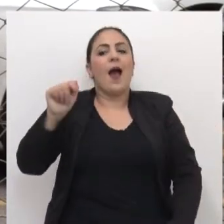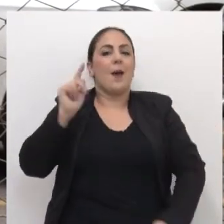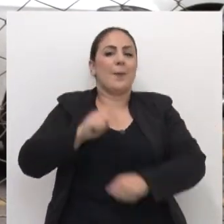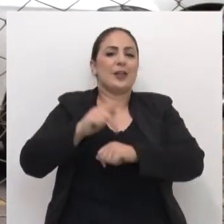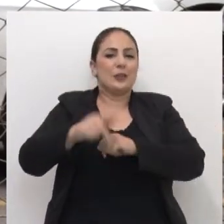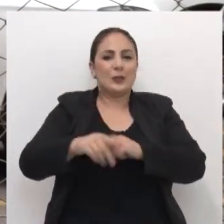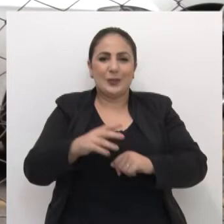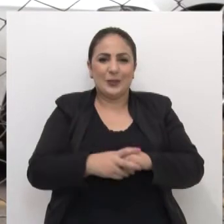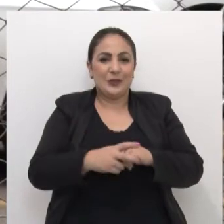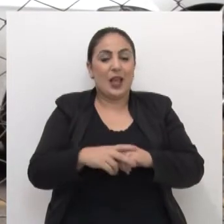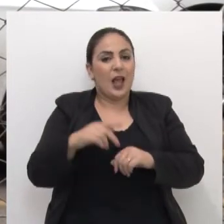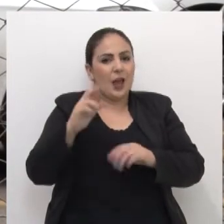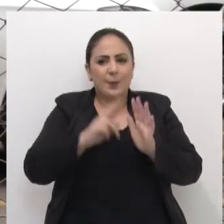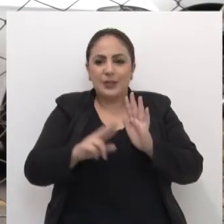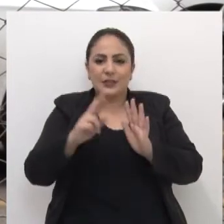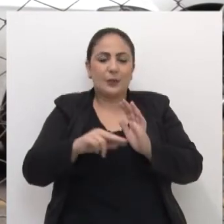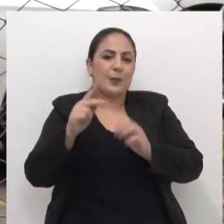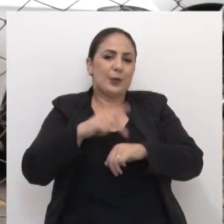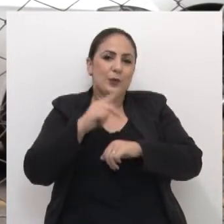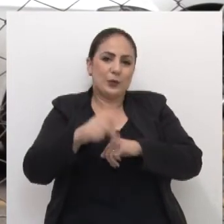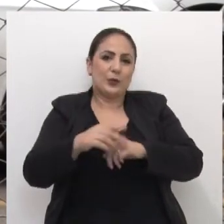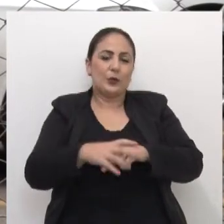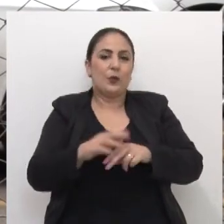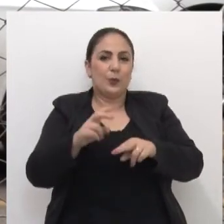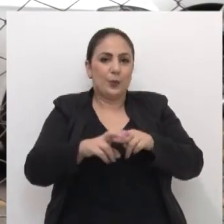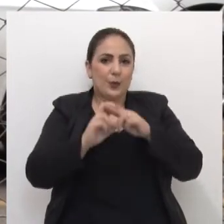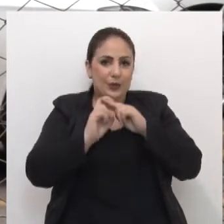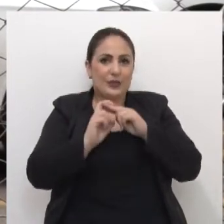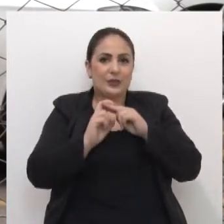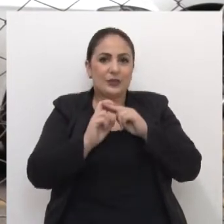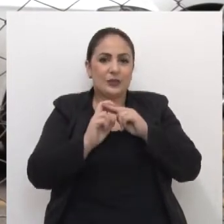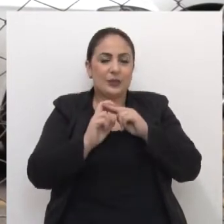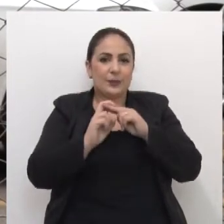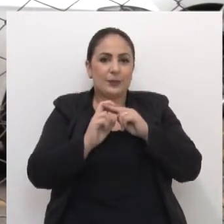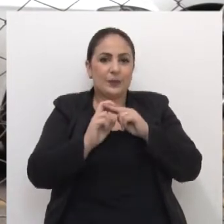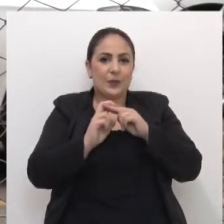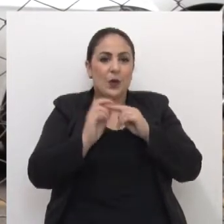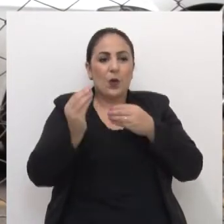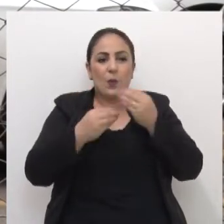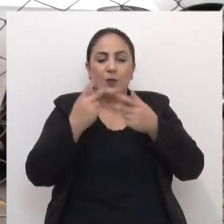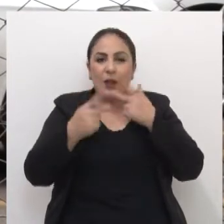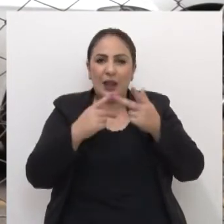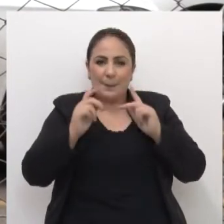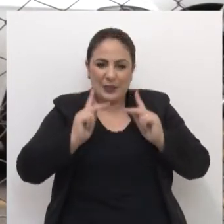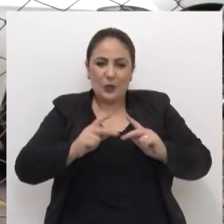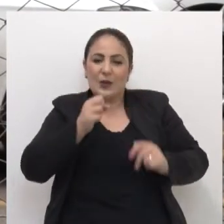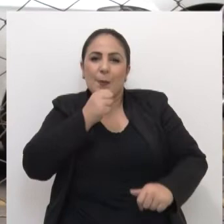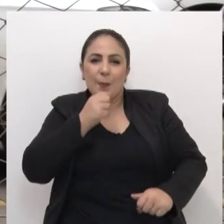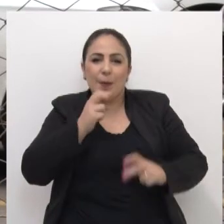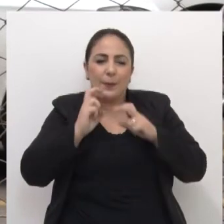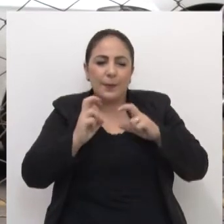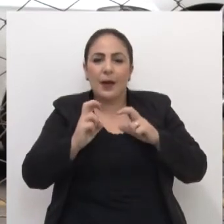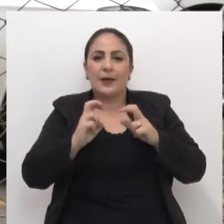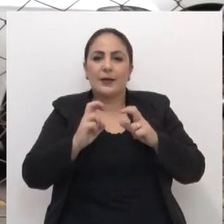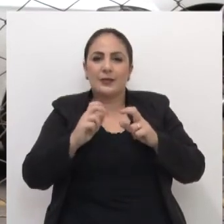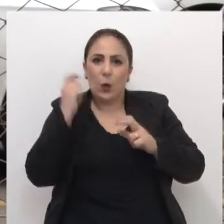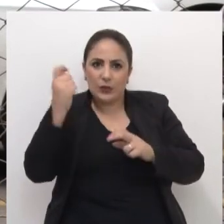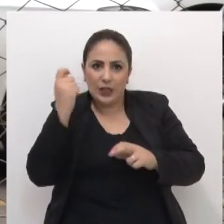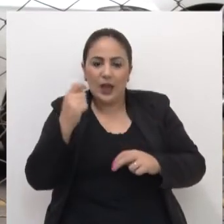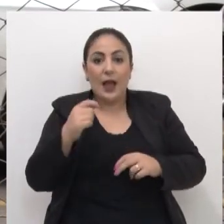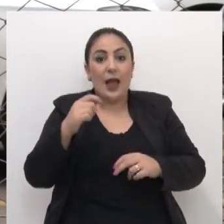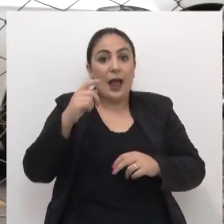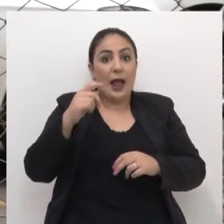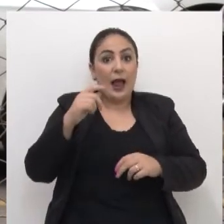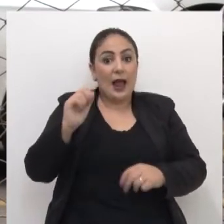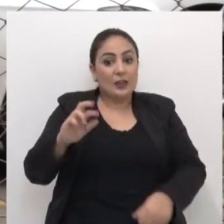O Arthur é da nossa cidade, representa Passo Fundo. Então, os, como é que eu digo, os narradores já lembram. O Arthur lá da